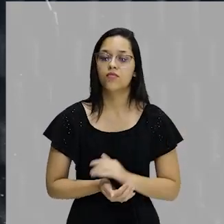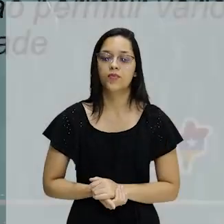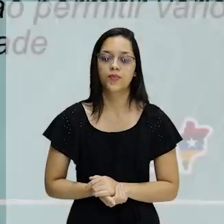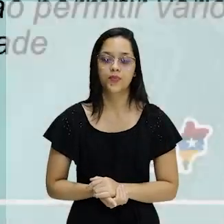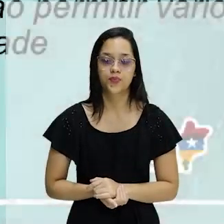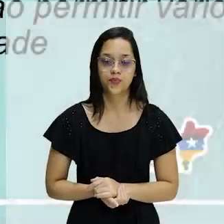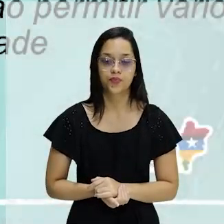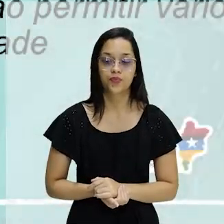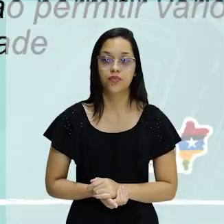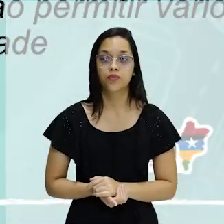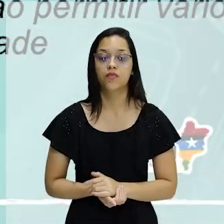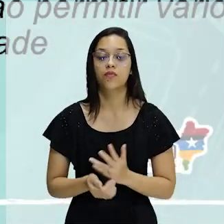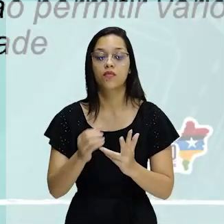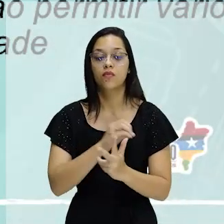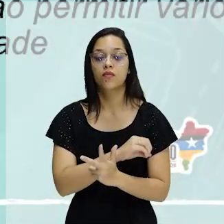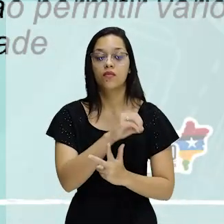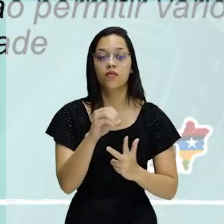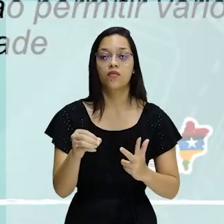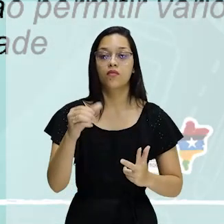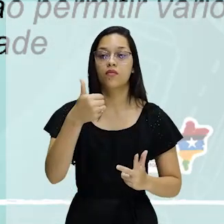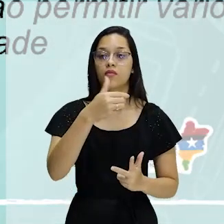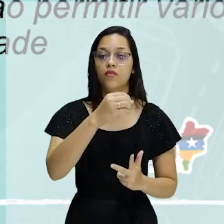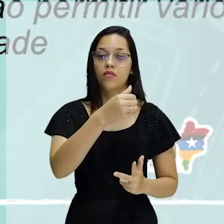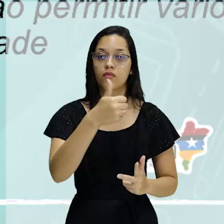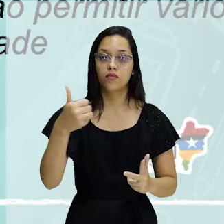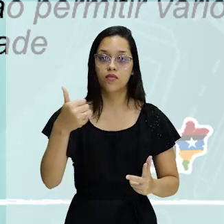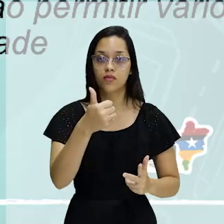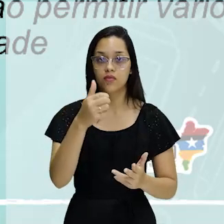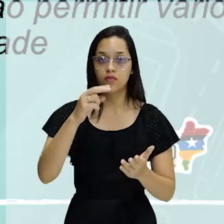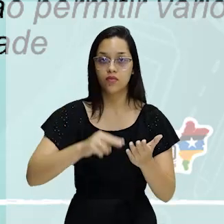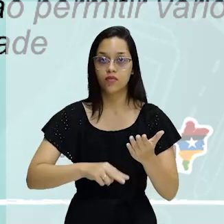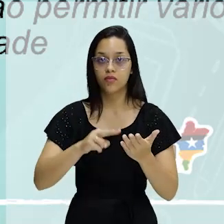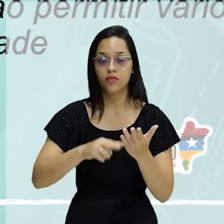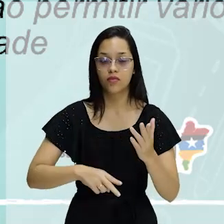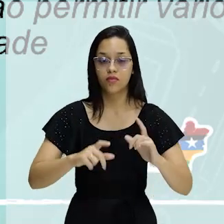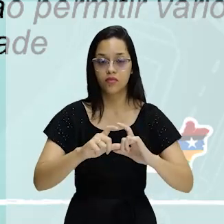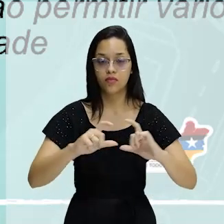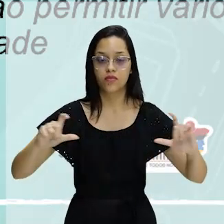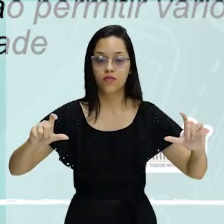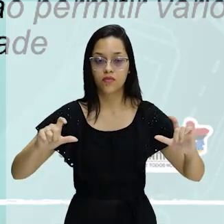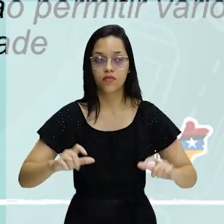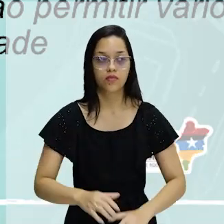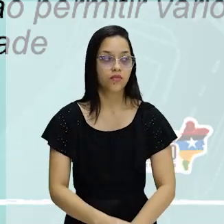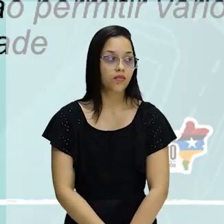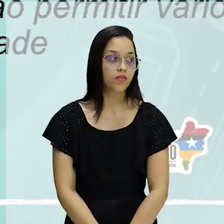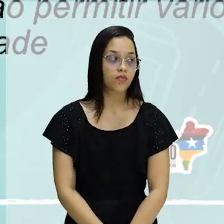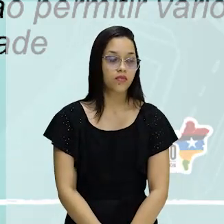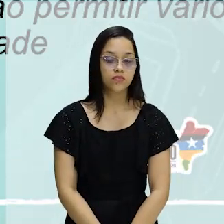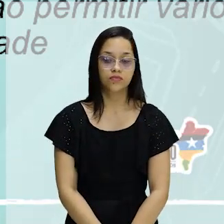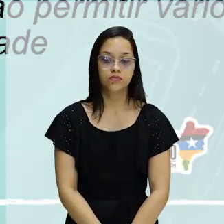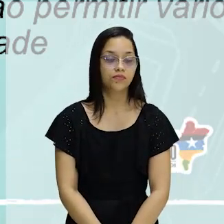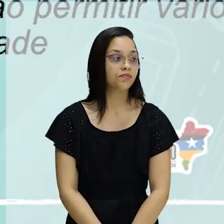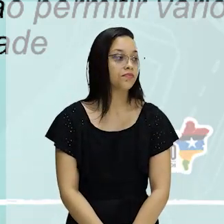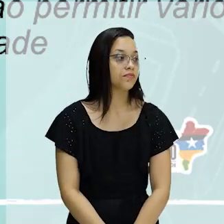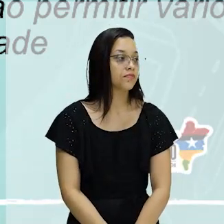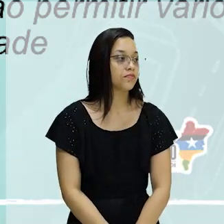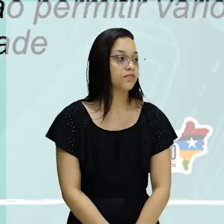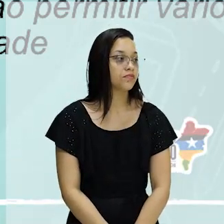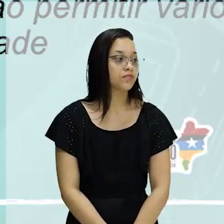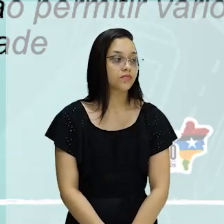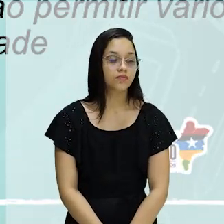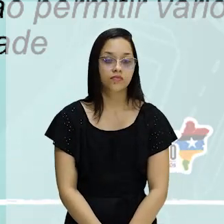tá bom? Outra questão. O hipertexto refere-se à escritura